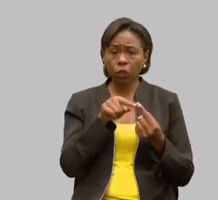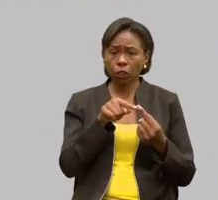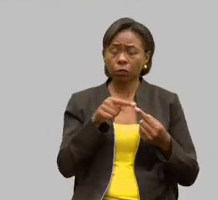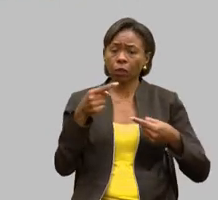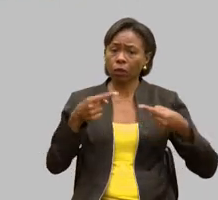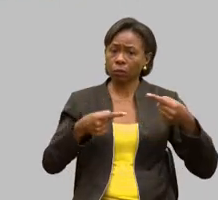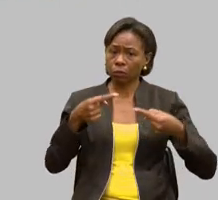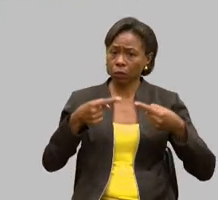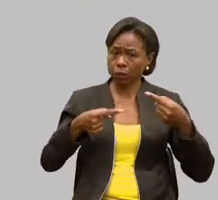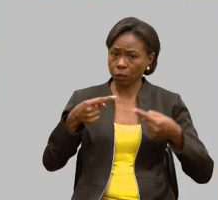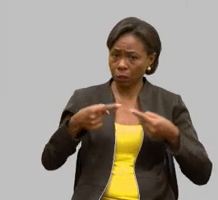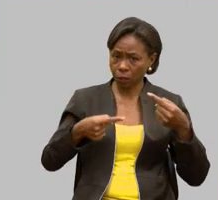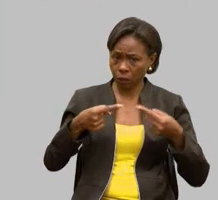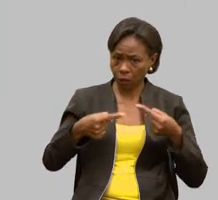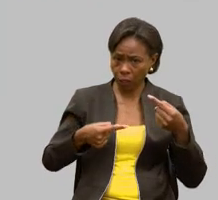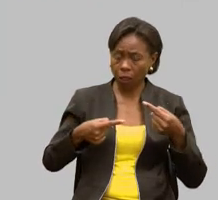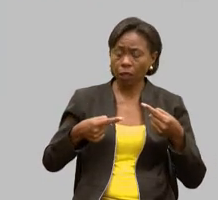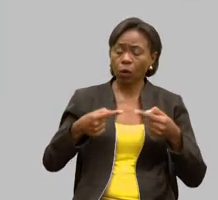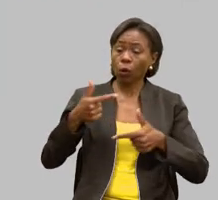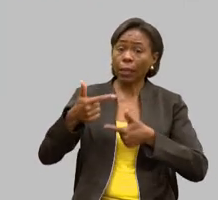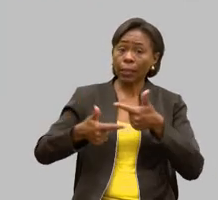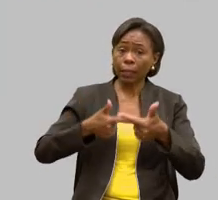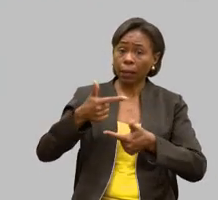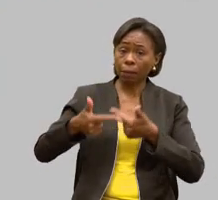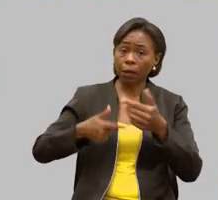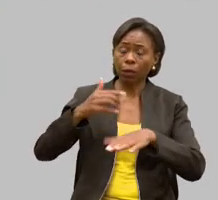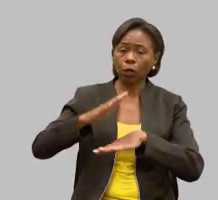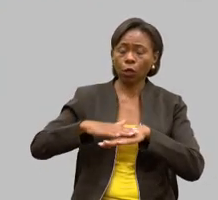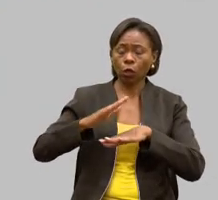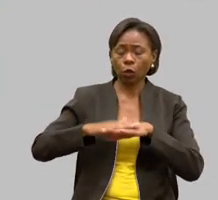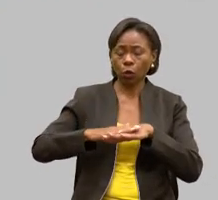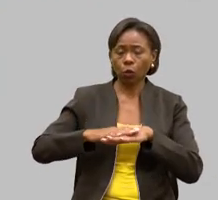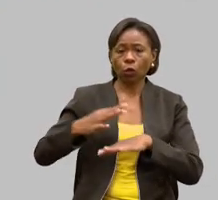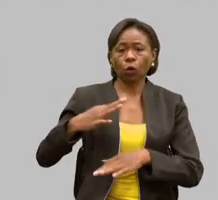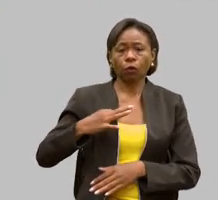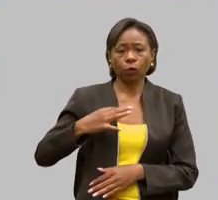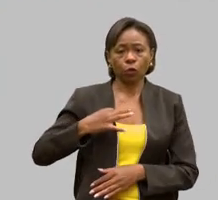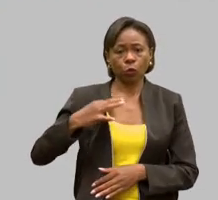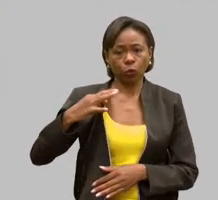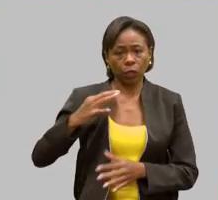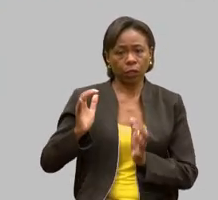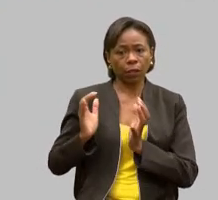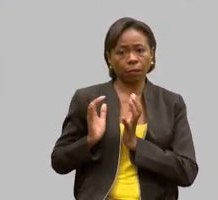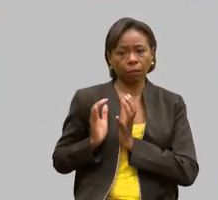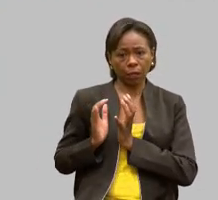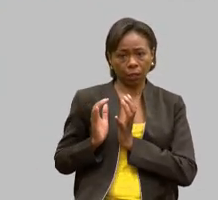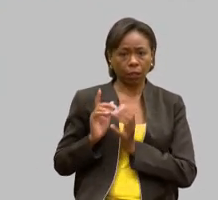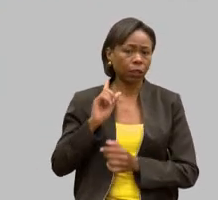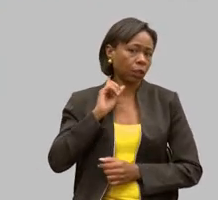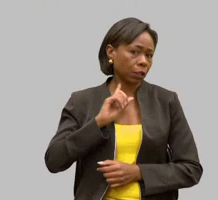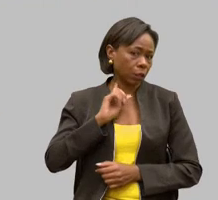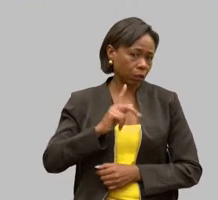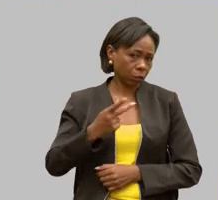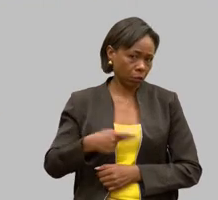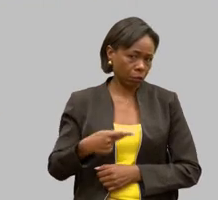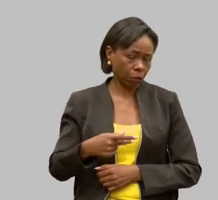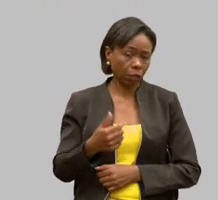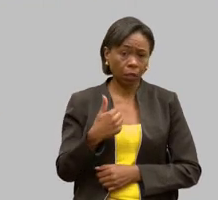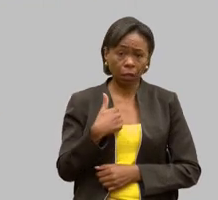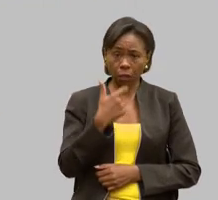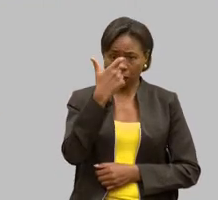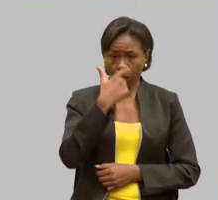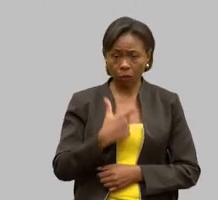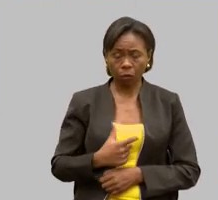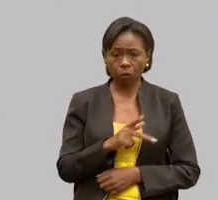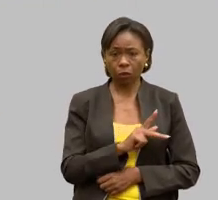desenvolvido pelos voluntários das APAE de Minas Gerais. Como presidente da Comissão de Defesa dos Direitos das